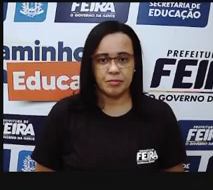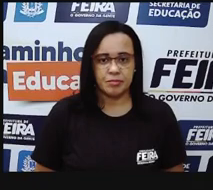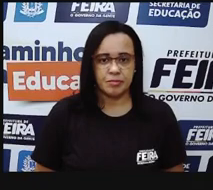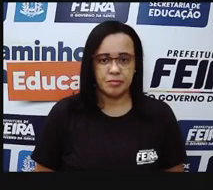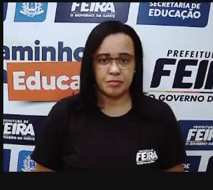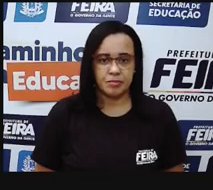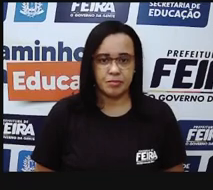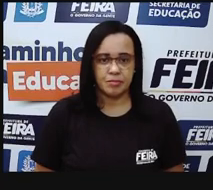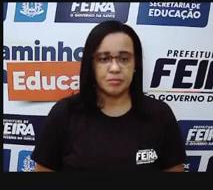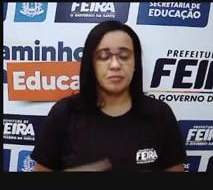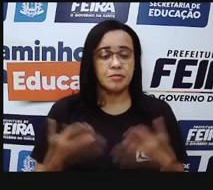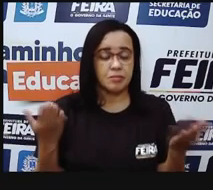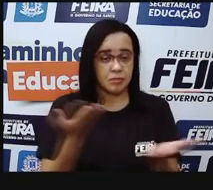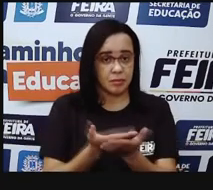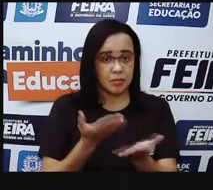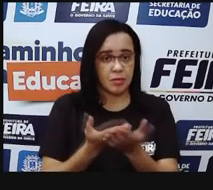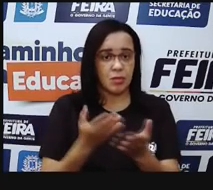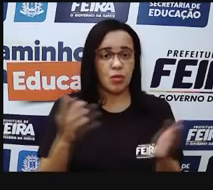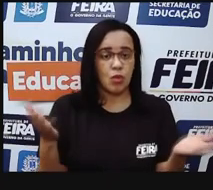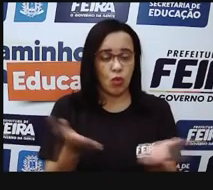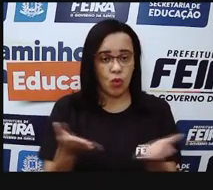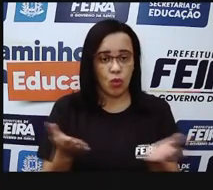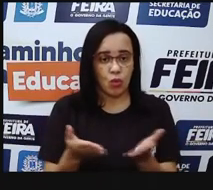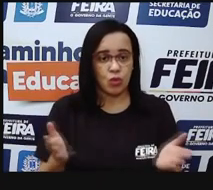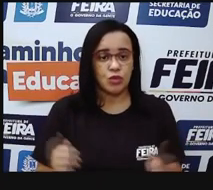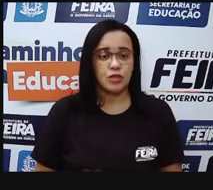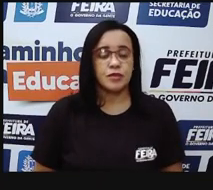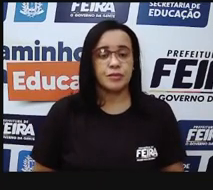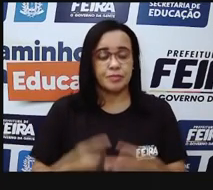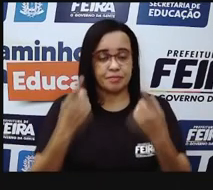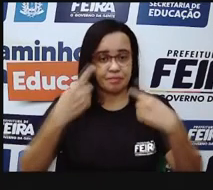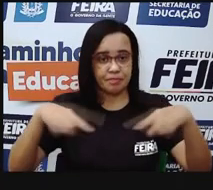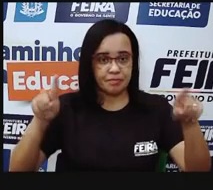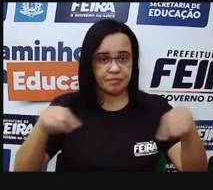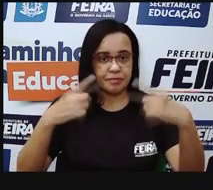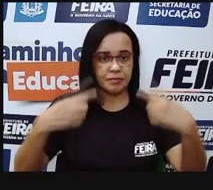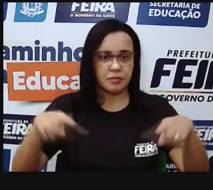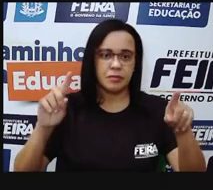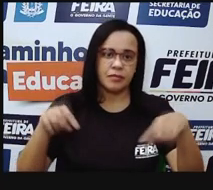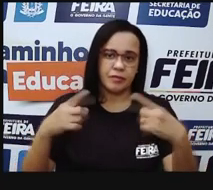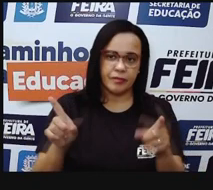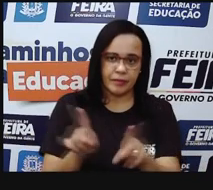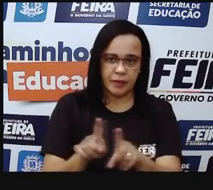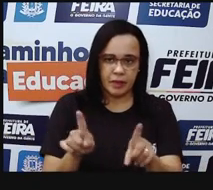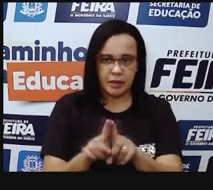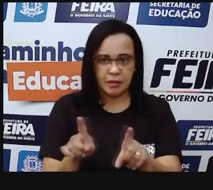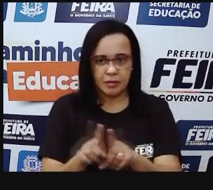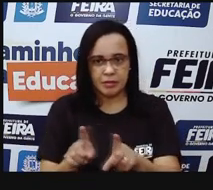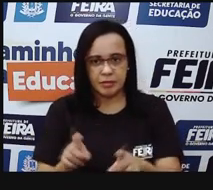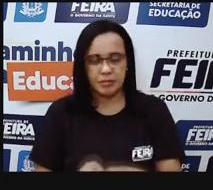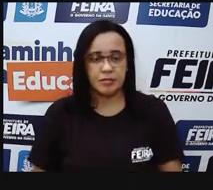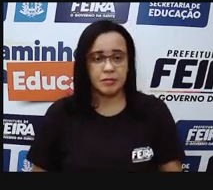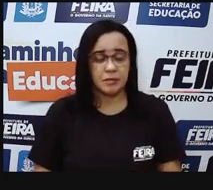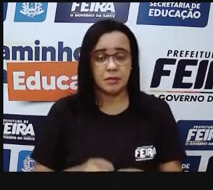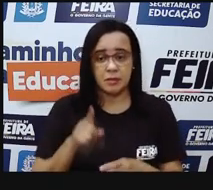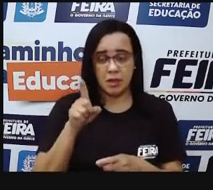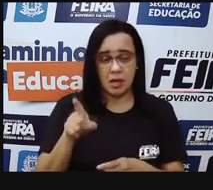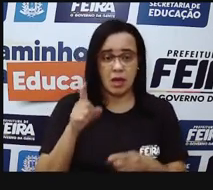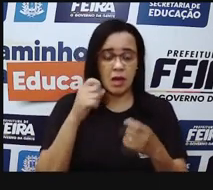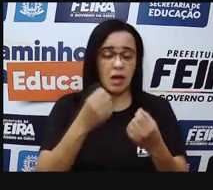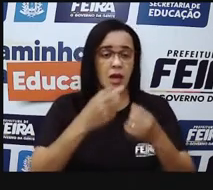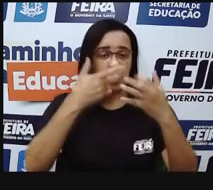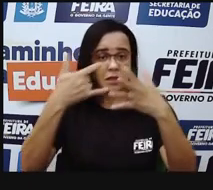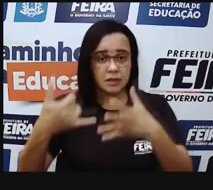E aí, para a nossa aula de hoje, trago, então, essa música de Alejandro e de Leiton Alves, que